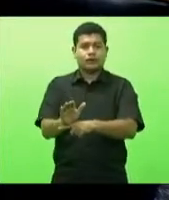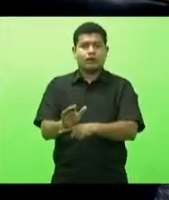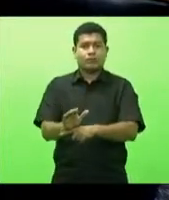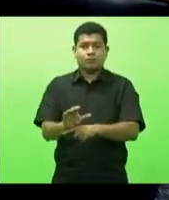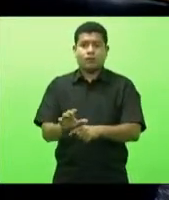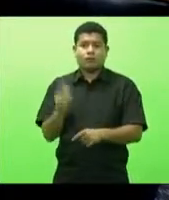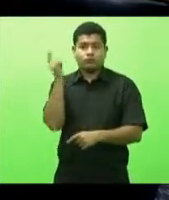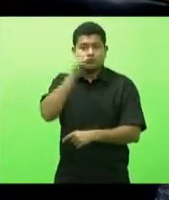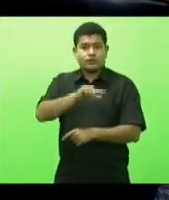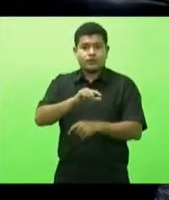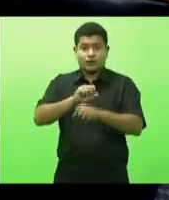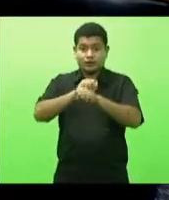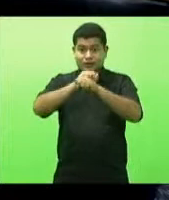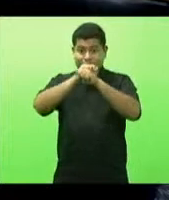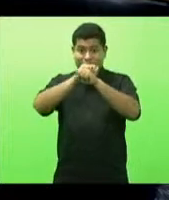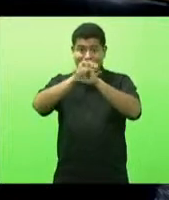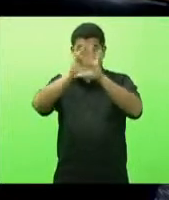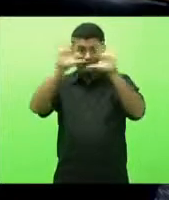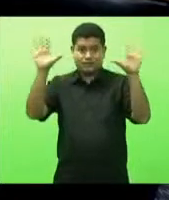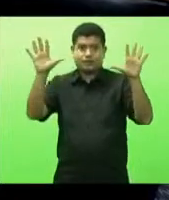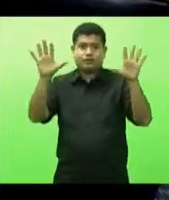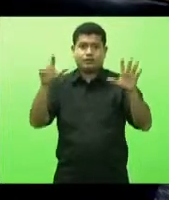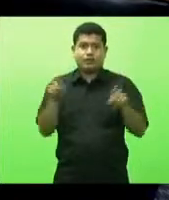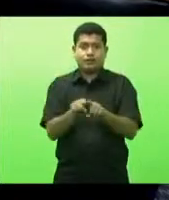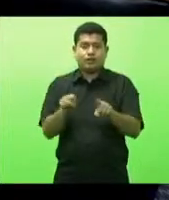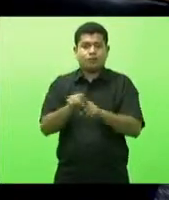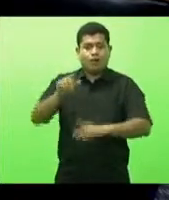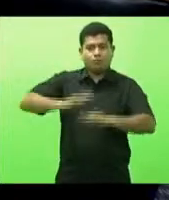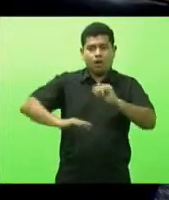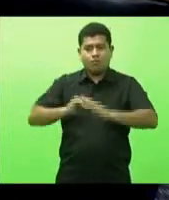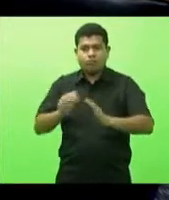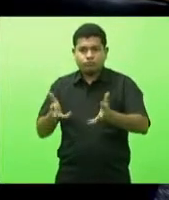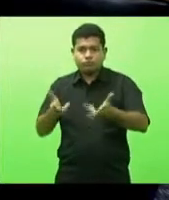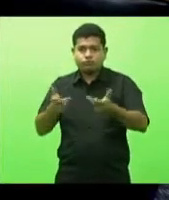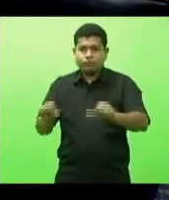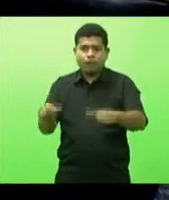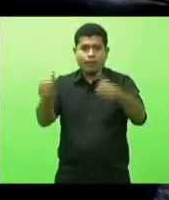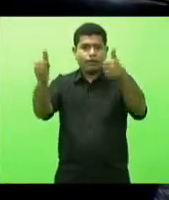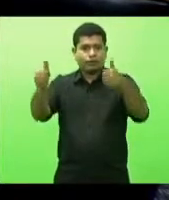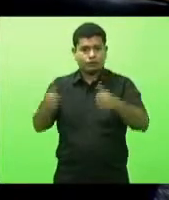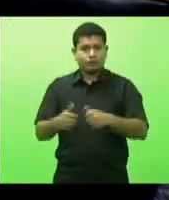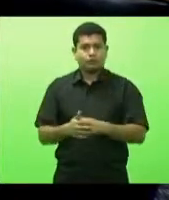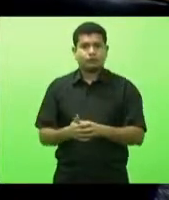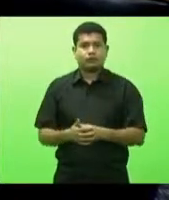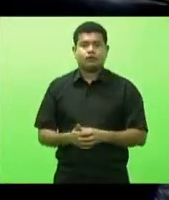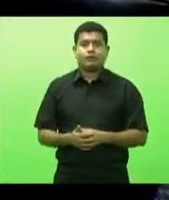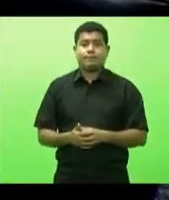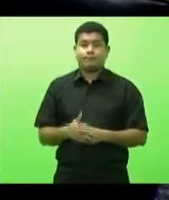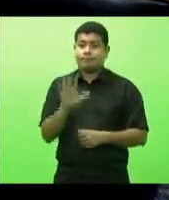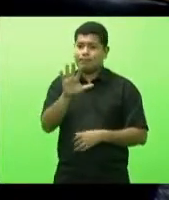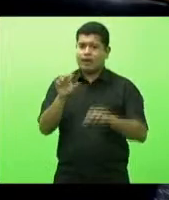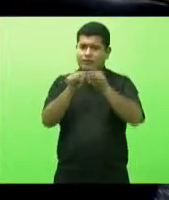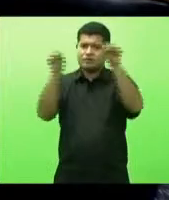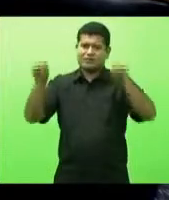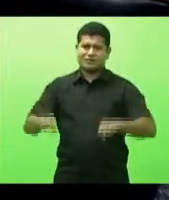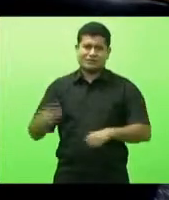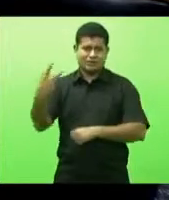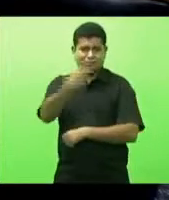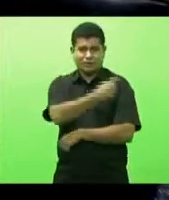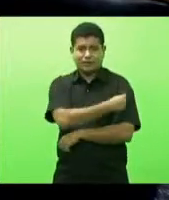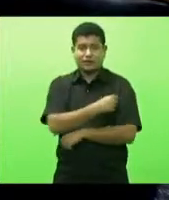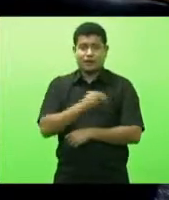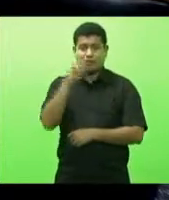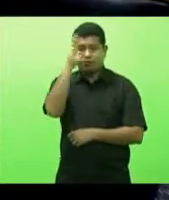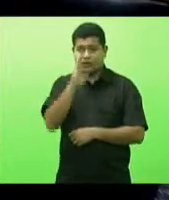esclarecimento e o aperfeiçoamento mas esta sistema de vacinação o Brasil